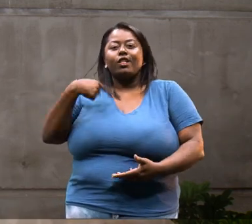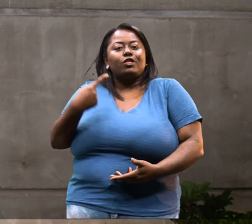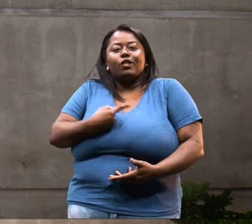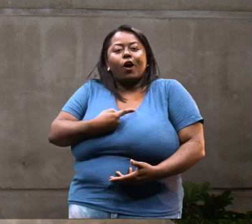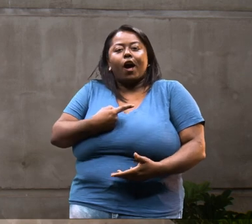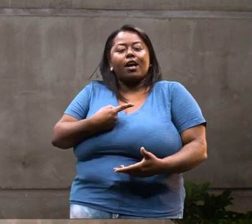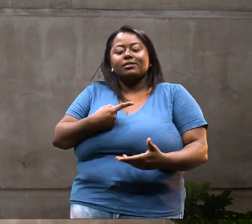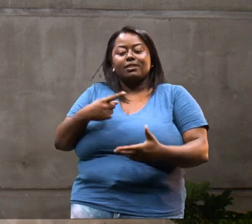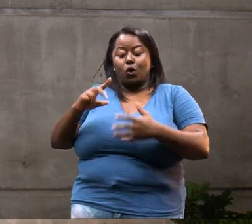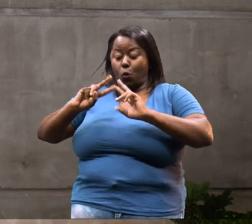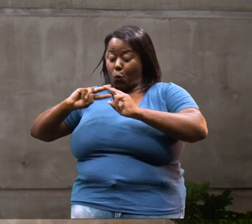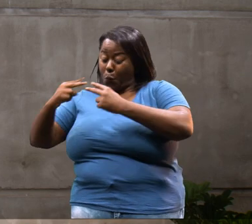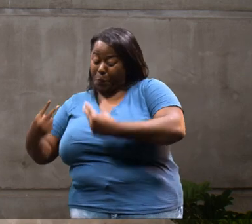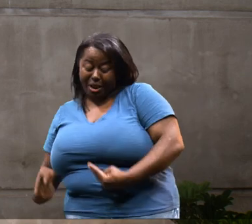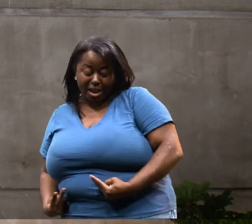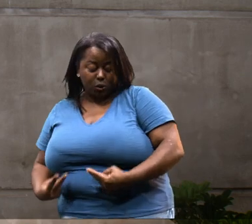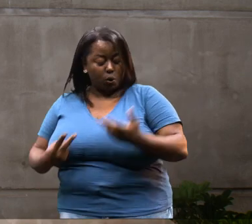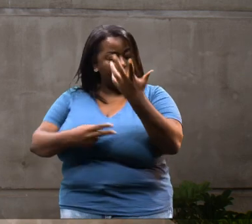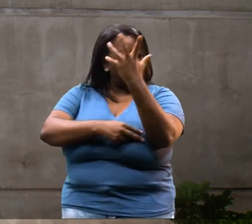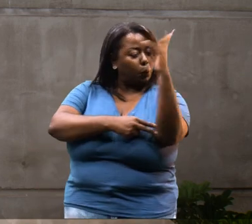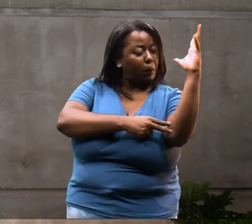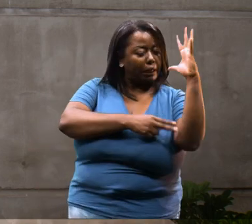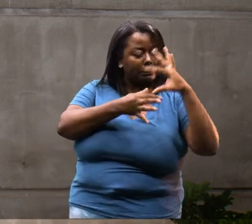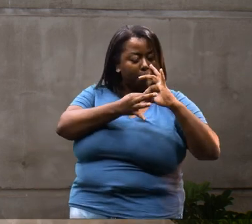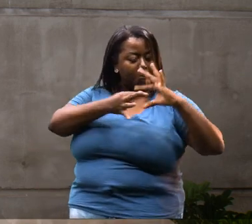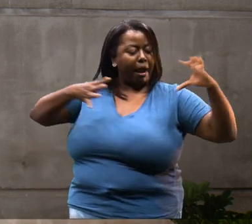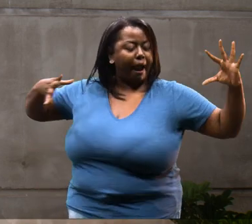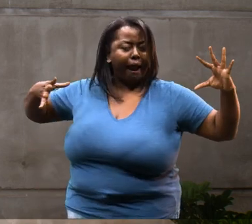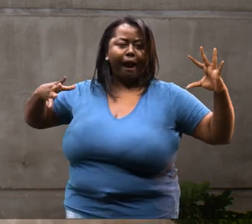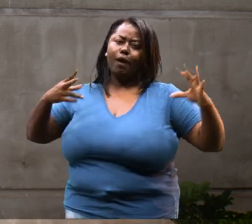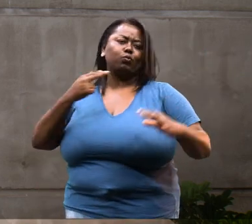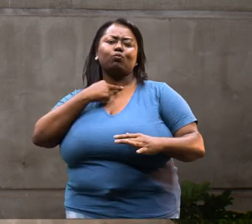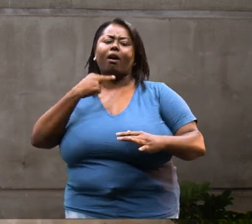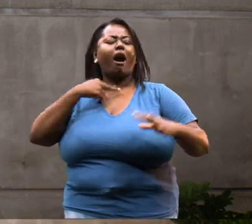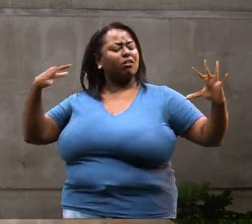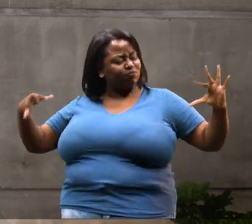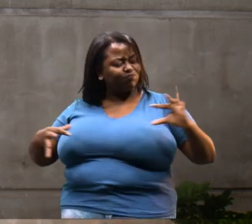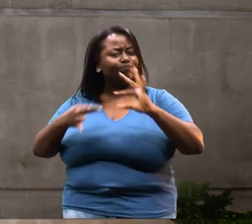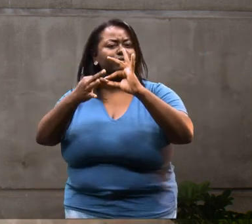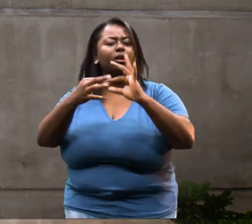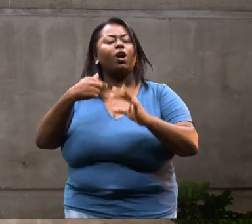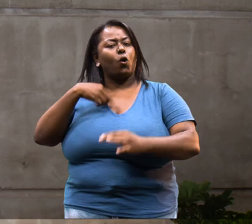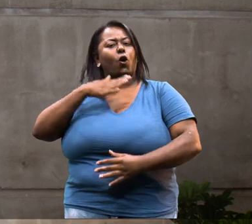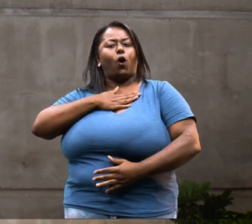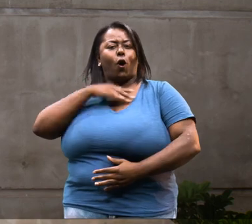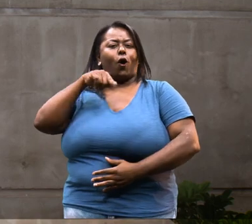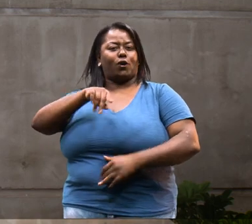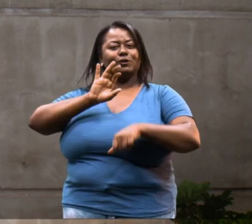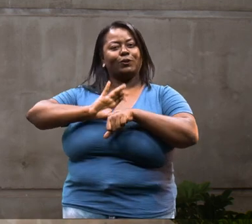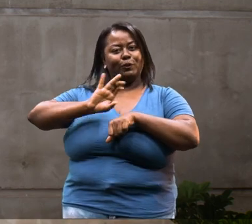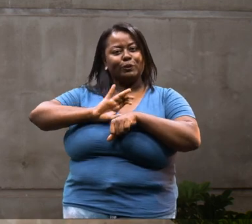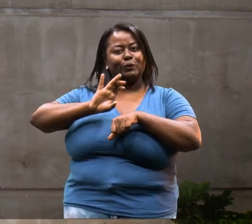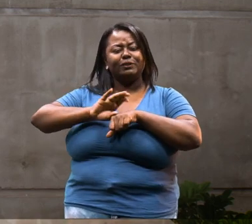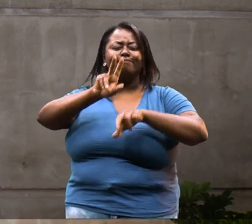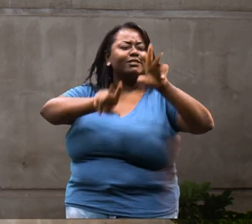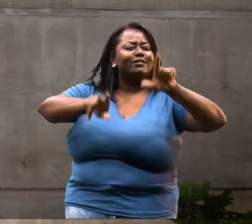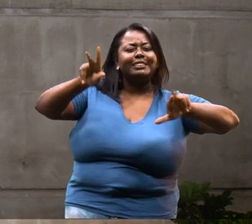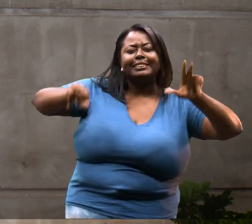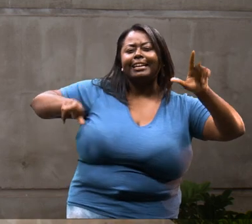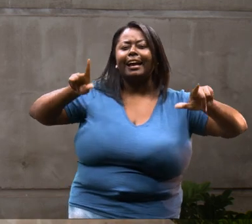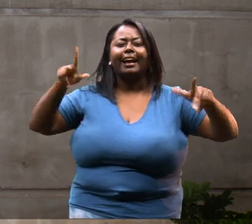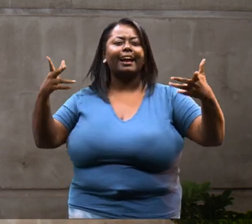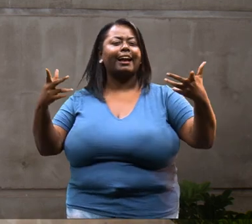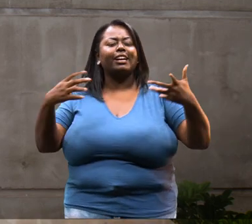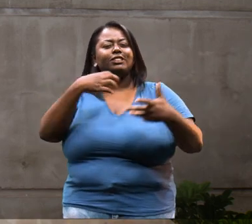a gente não descola o humano da natureza, e nem a natureza do humano é a coisa que eu mais gosto no meu curso, né, a